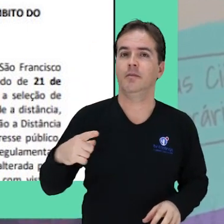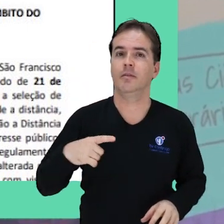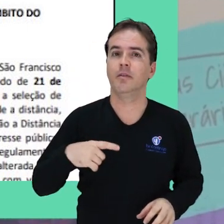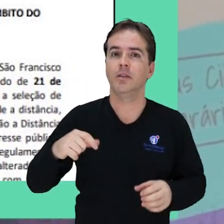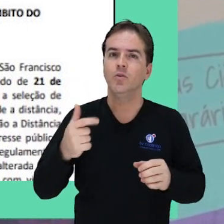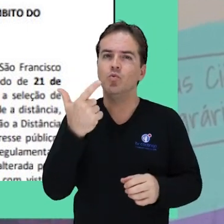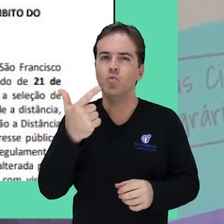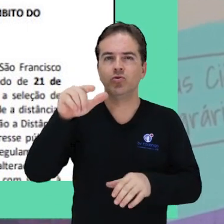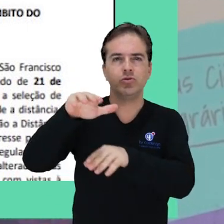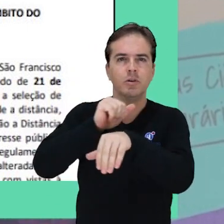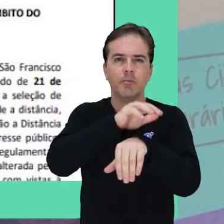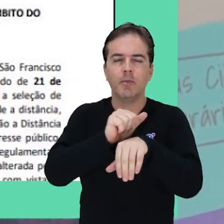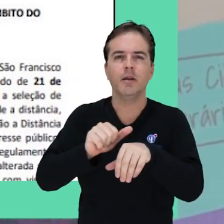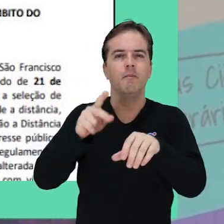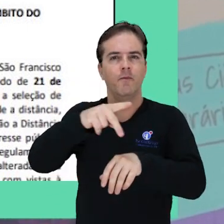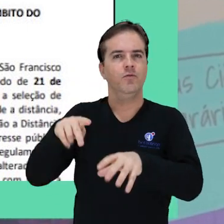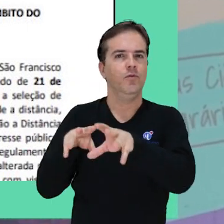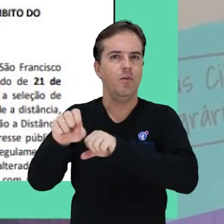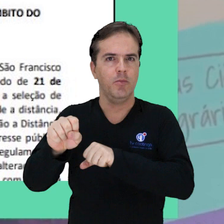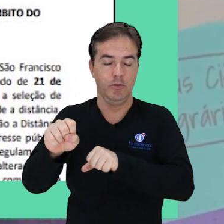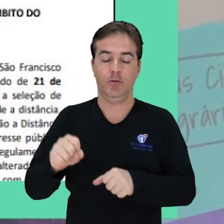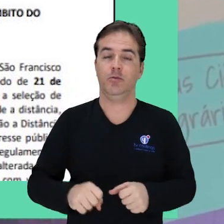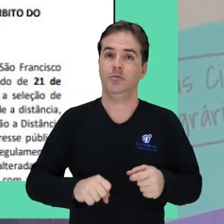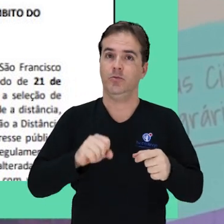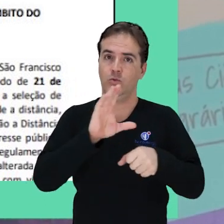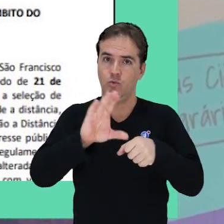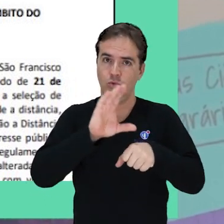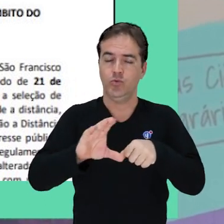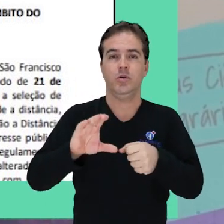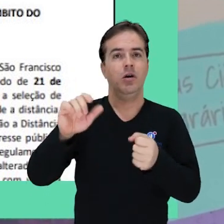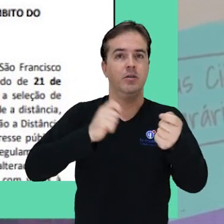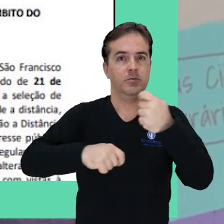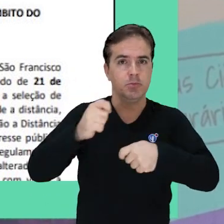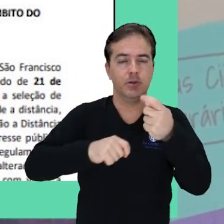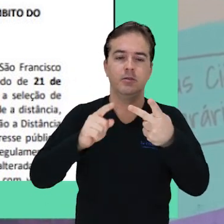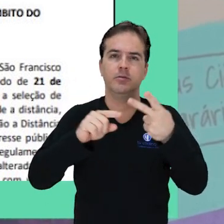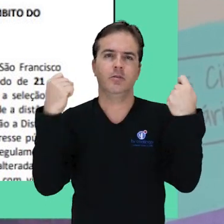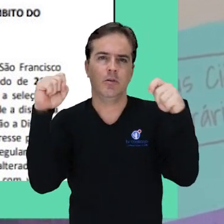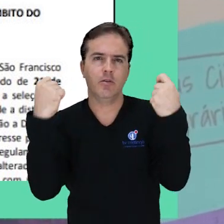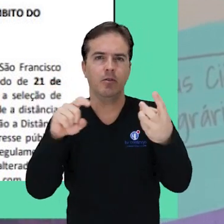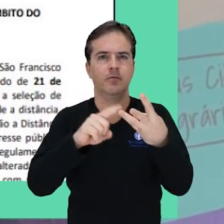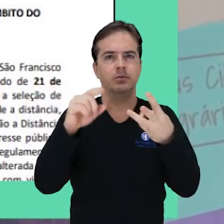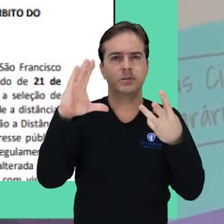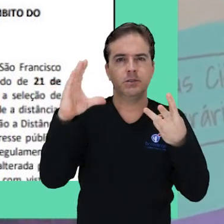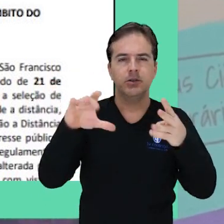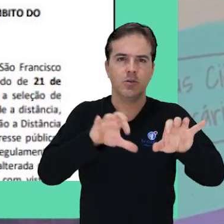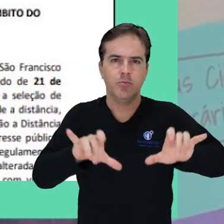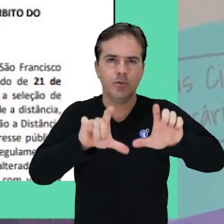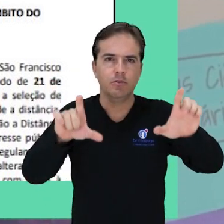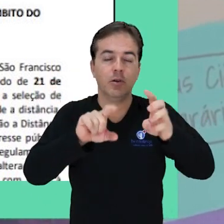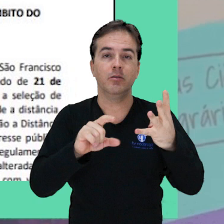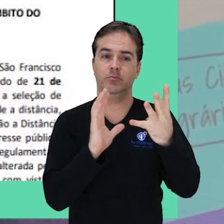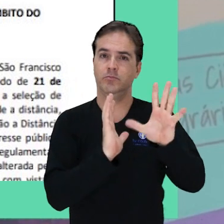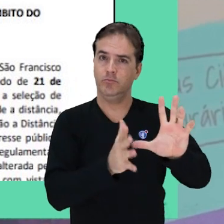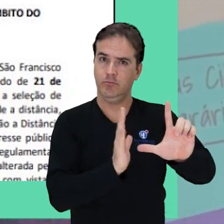de professor formador para atuação nos cursos de administração, educação física, ciência da computação,